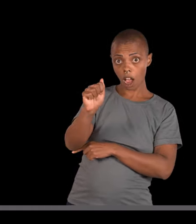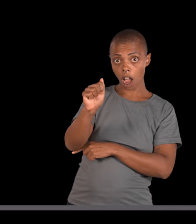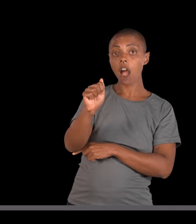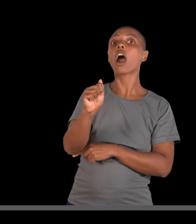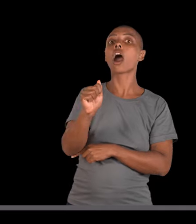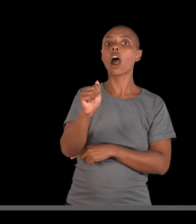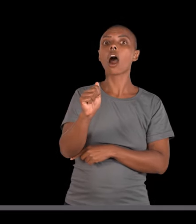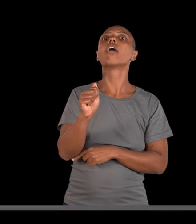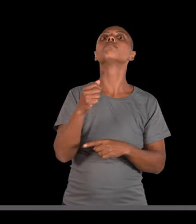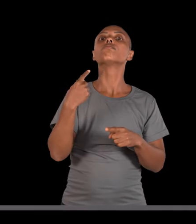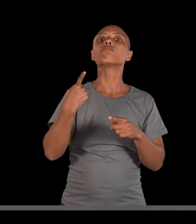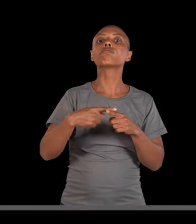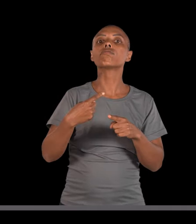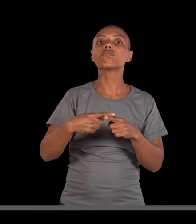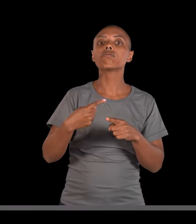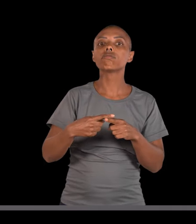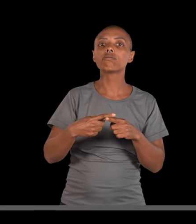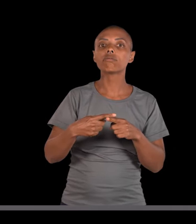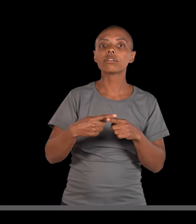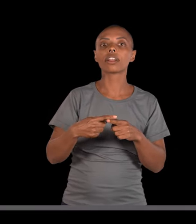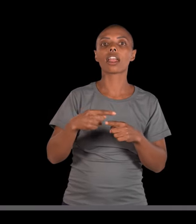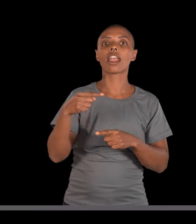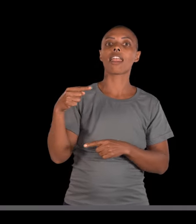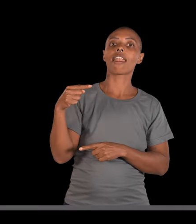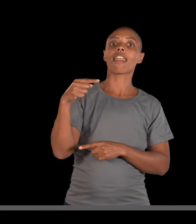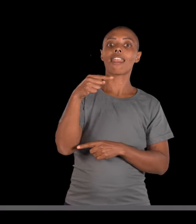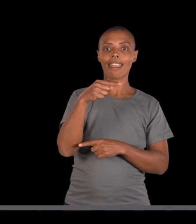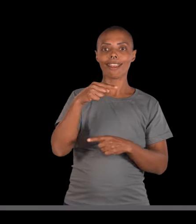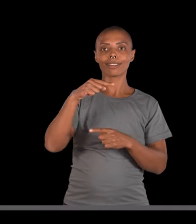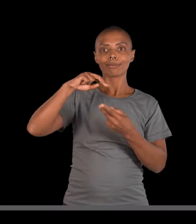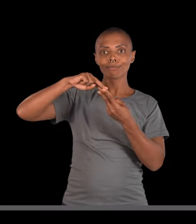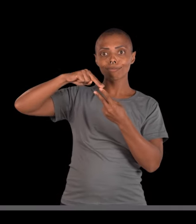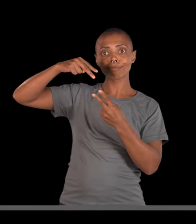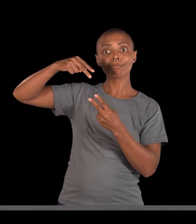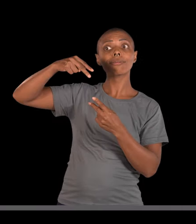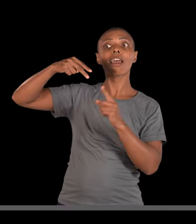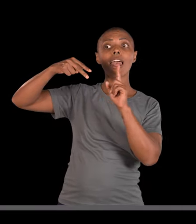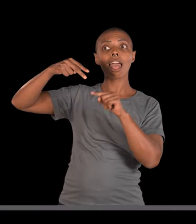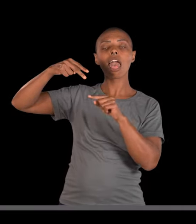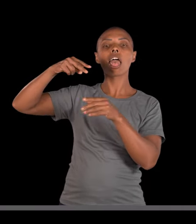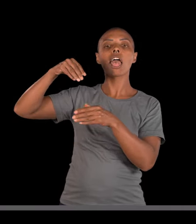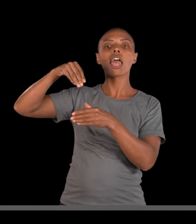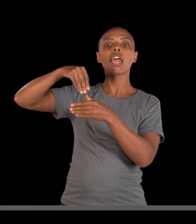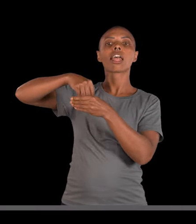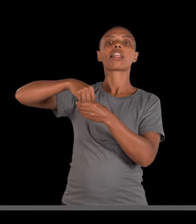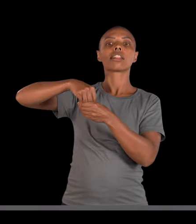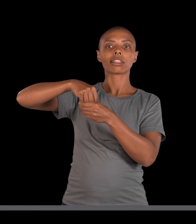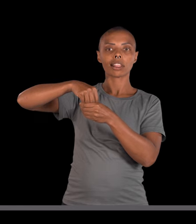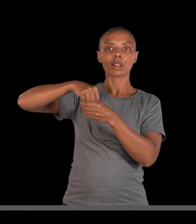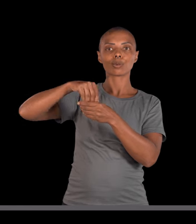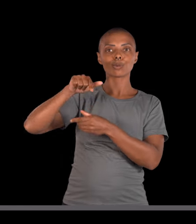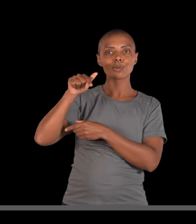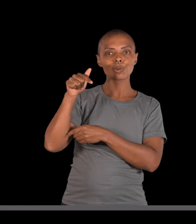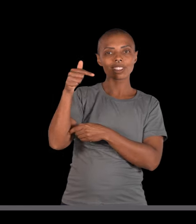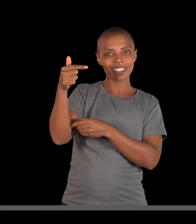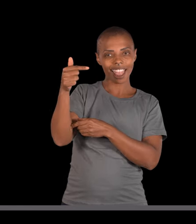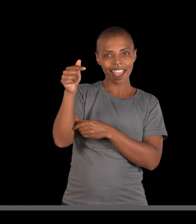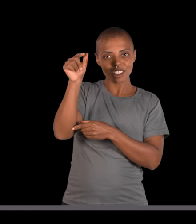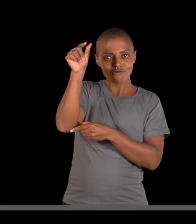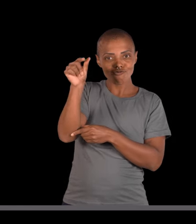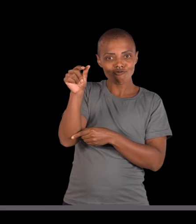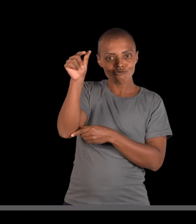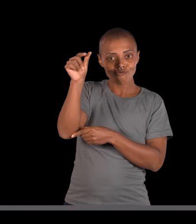sabe o porquê. Autossômica, porque o alelo mutante se encontra no cromossomo